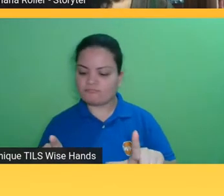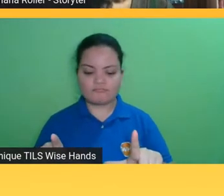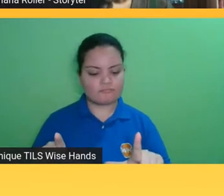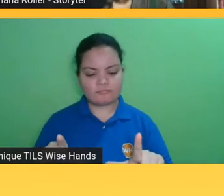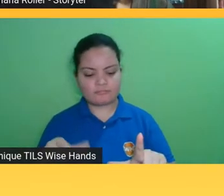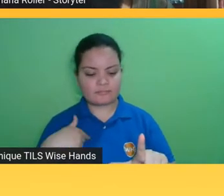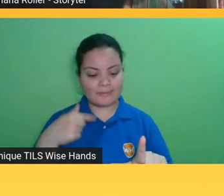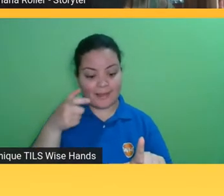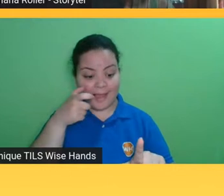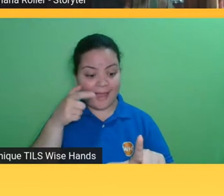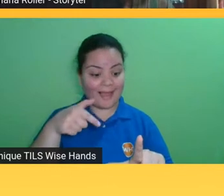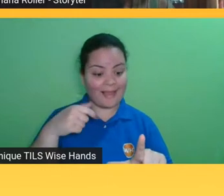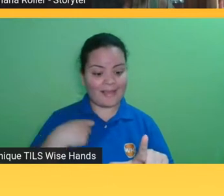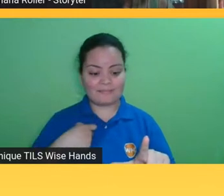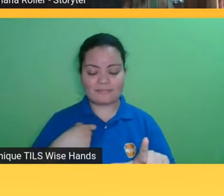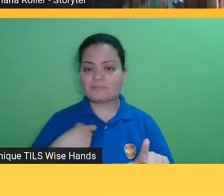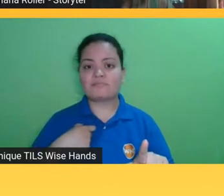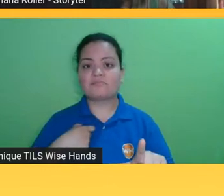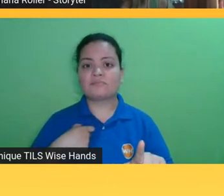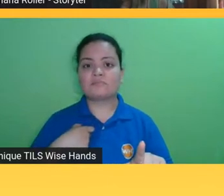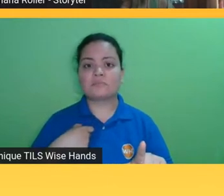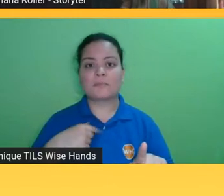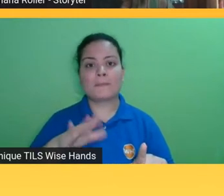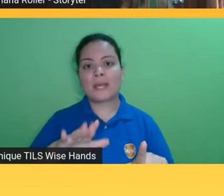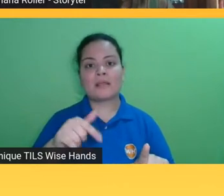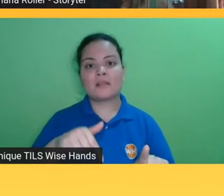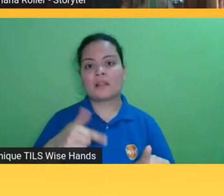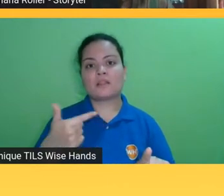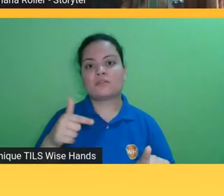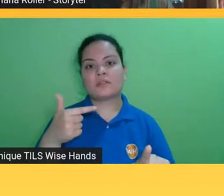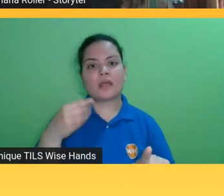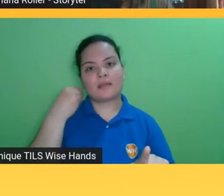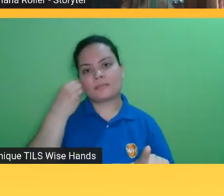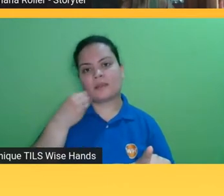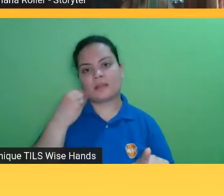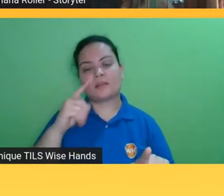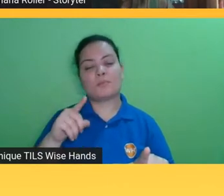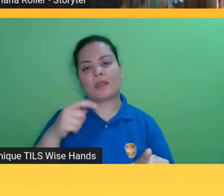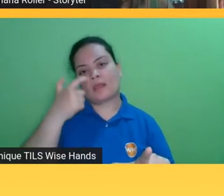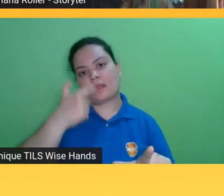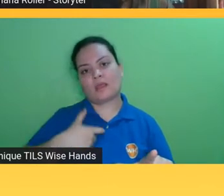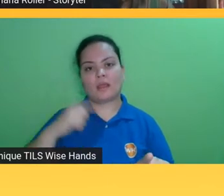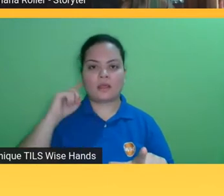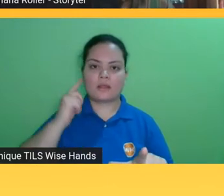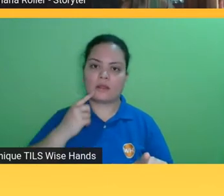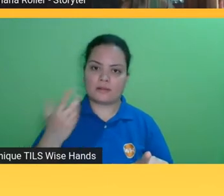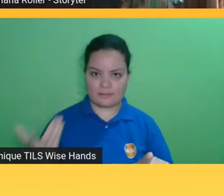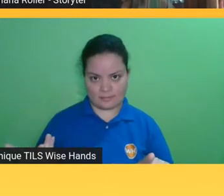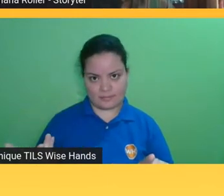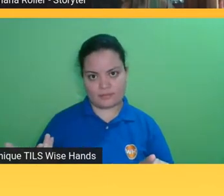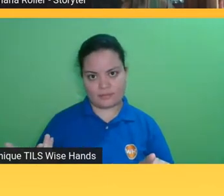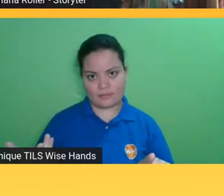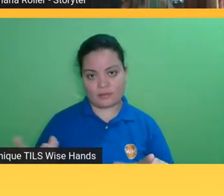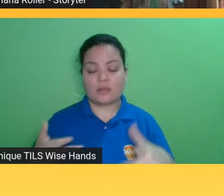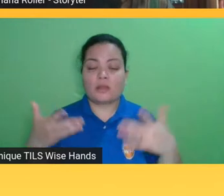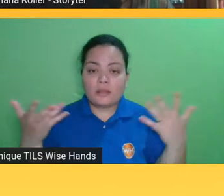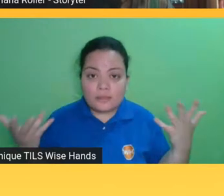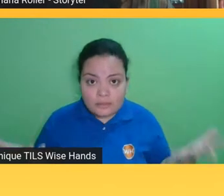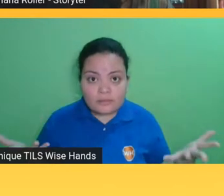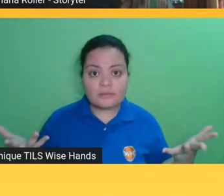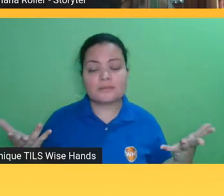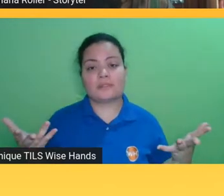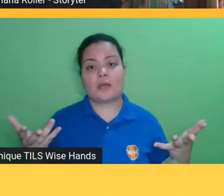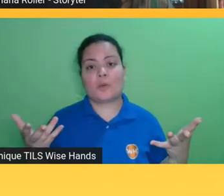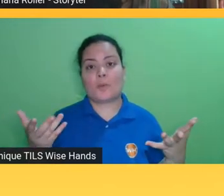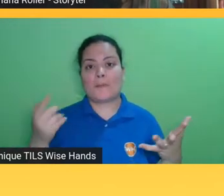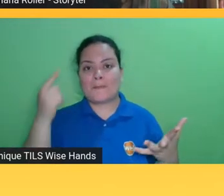mesma experiência simplesmente porque ela é surda então imagina que a gente tem um dispositivo que na hora de fazer a integração